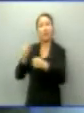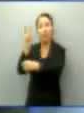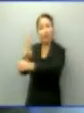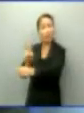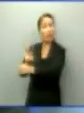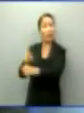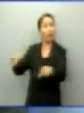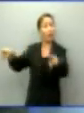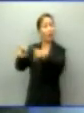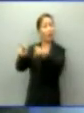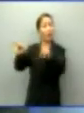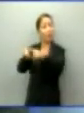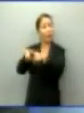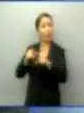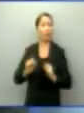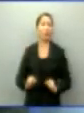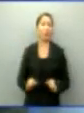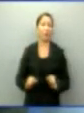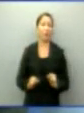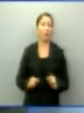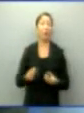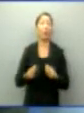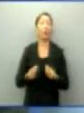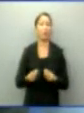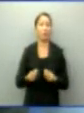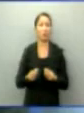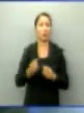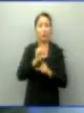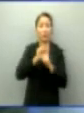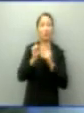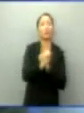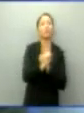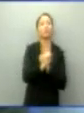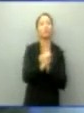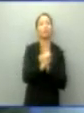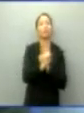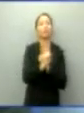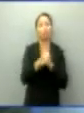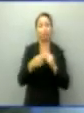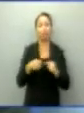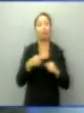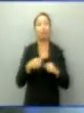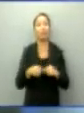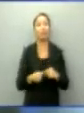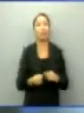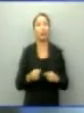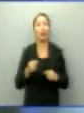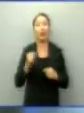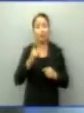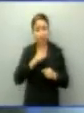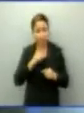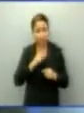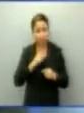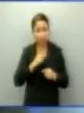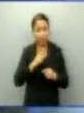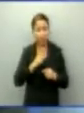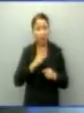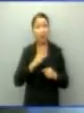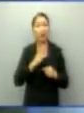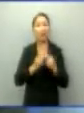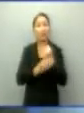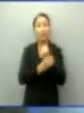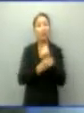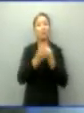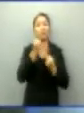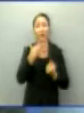prestar serviço na área social e prestar serviço de qualidade ao cidadão para que essa segurança pública pode ser